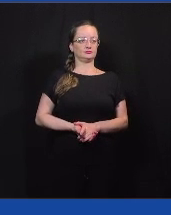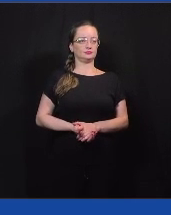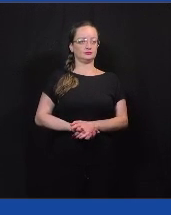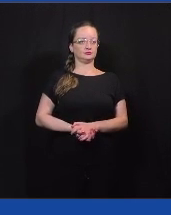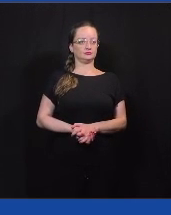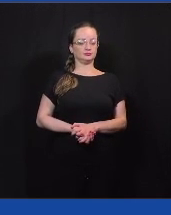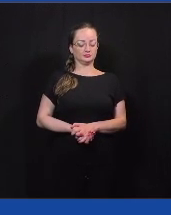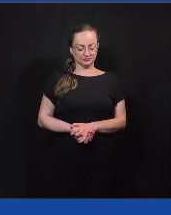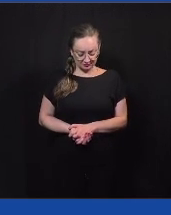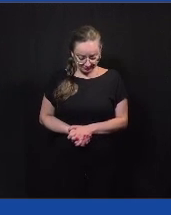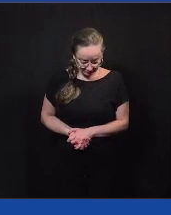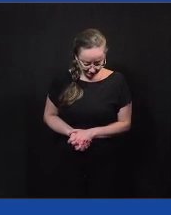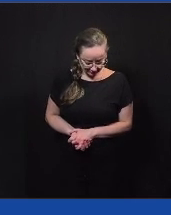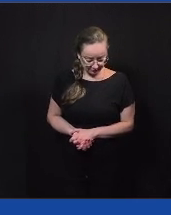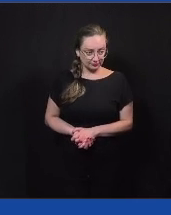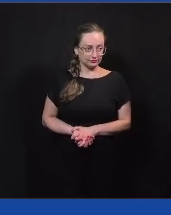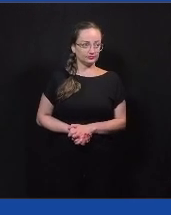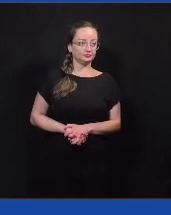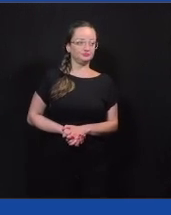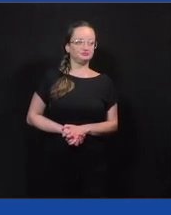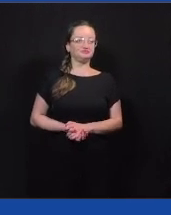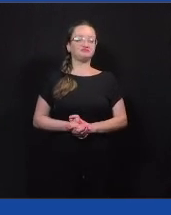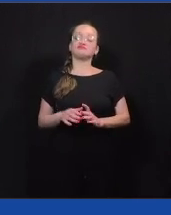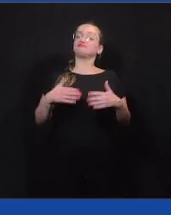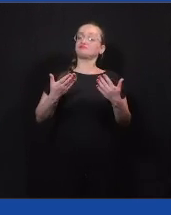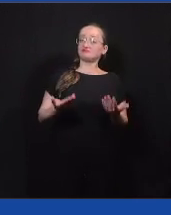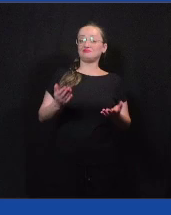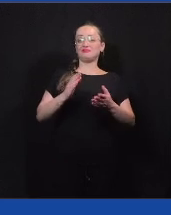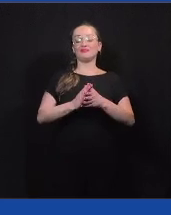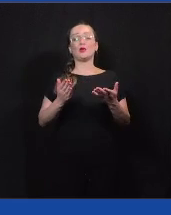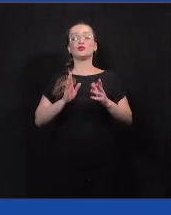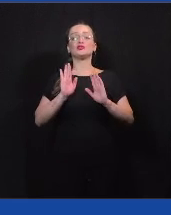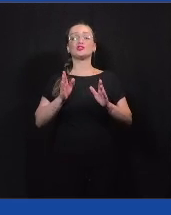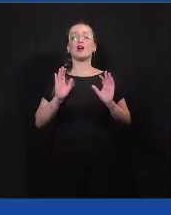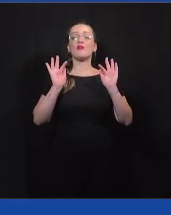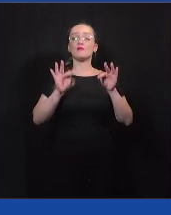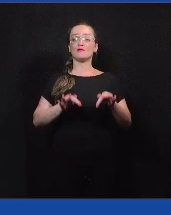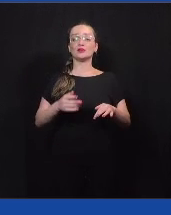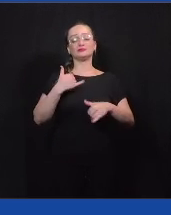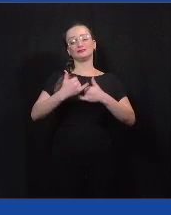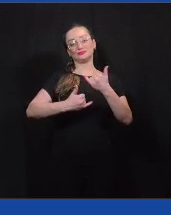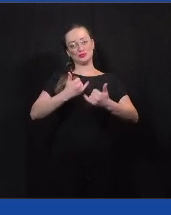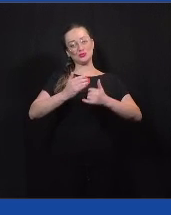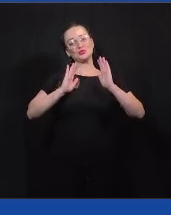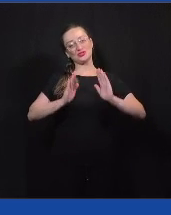Bom, é isso, a gente chegou ao fim do nosso jogo.